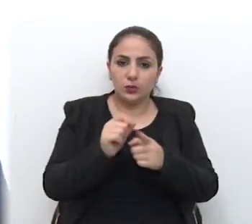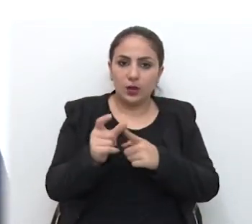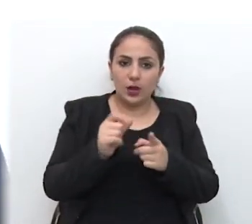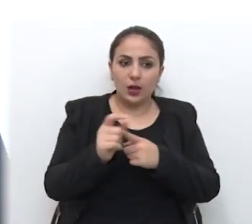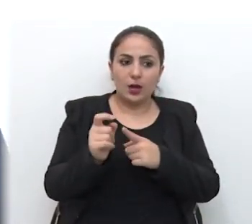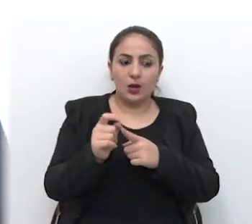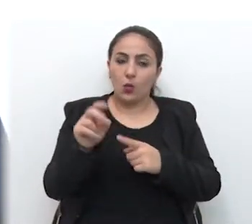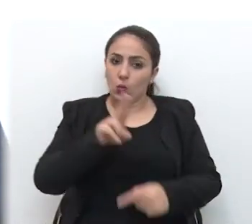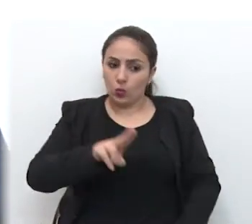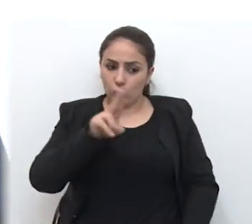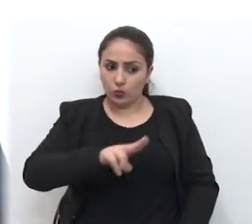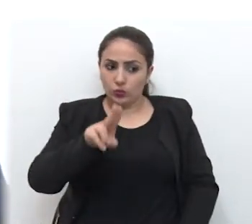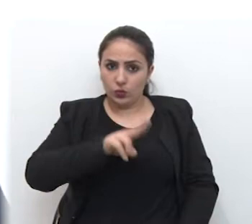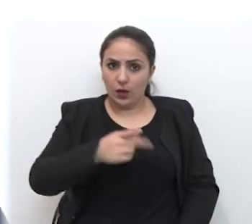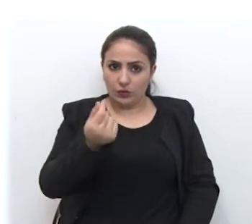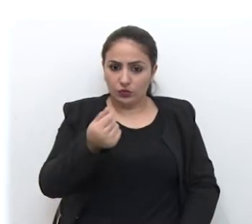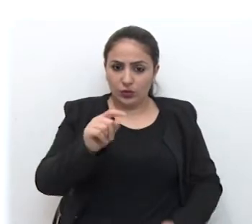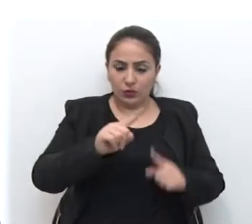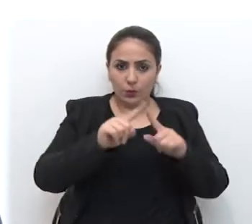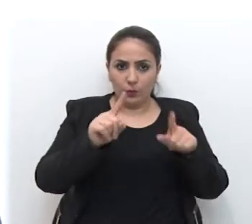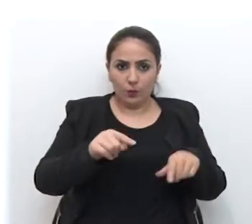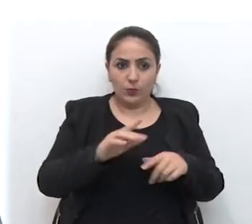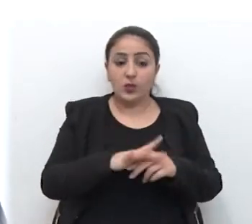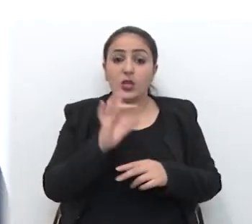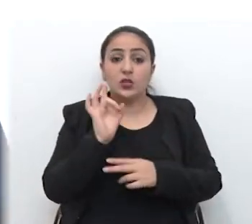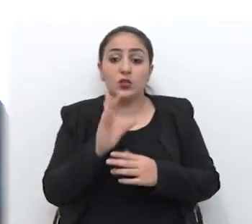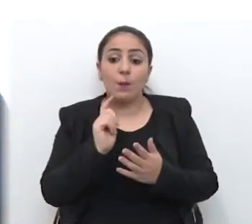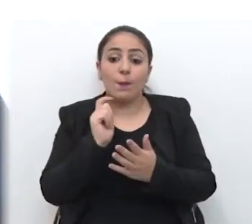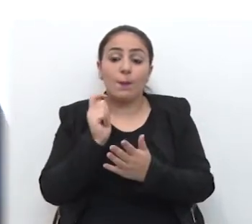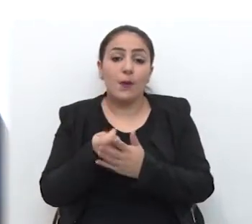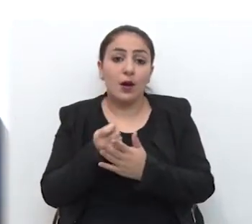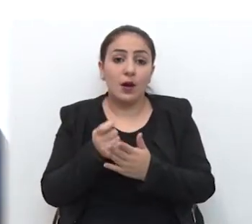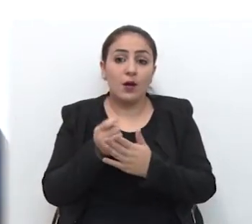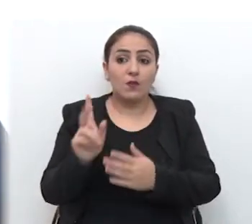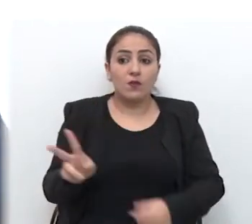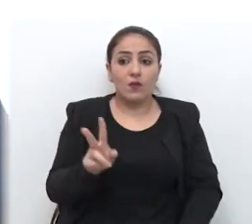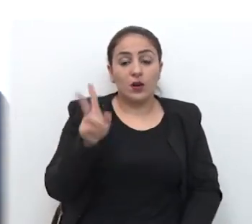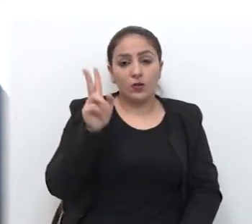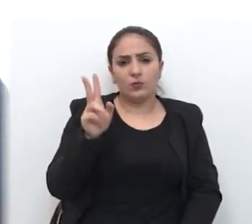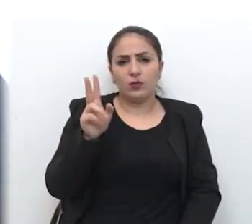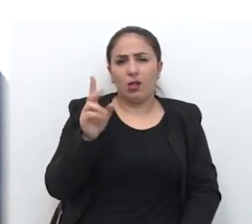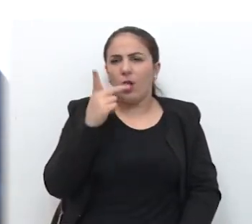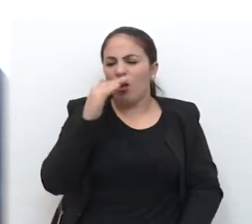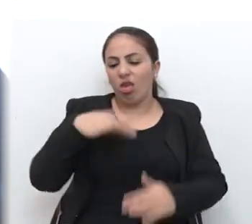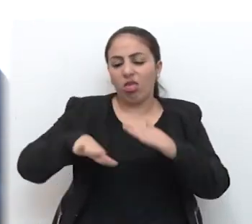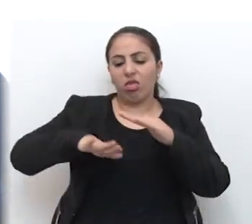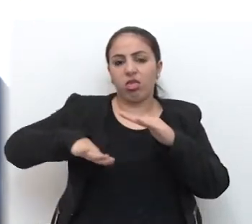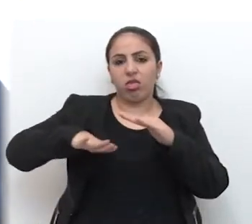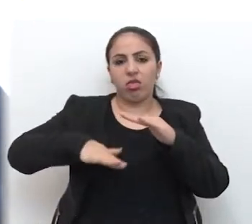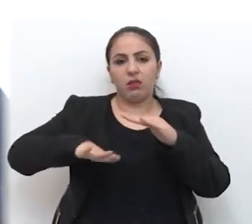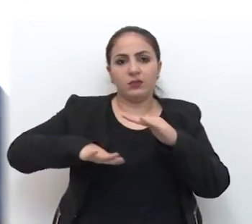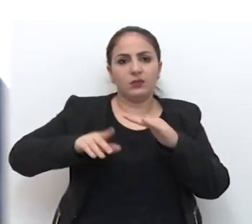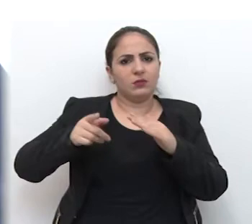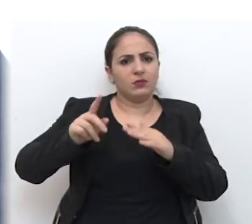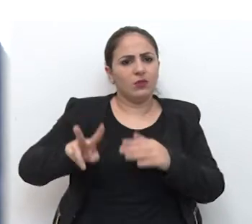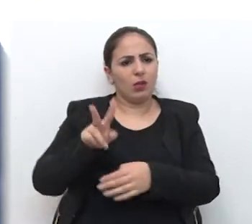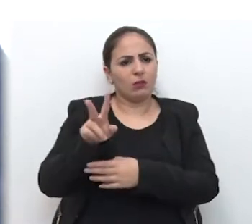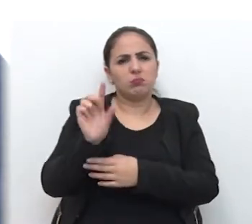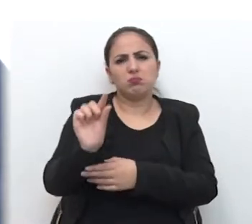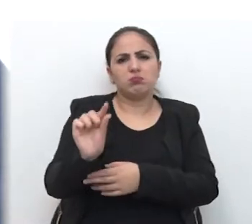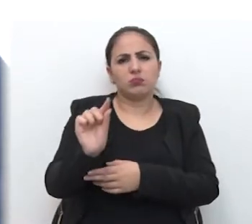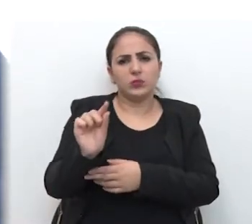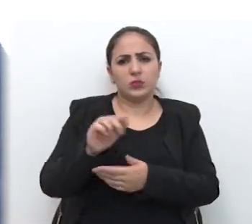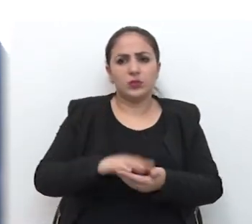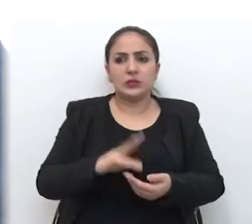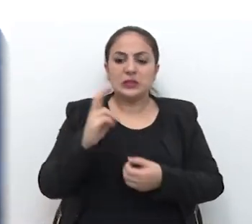usufruir do dinheiro público e somente pagar um valor muito inferior do mercado a partir daqui de